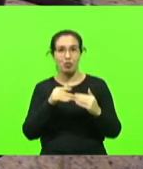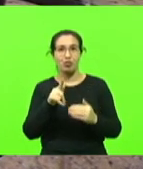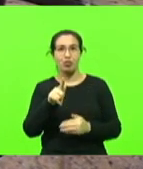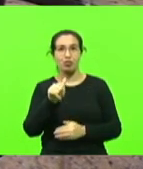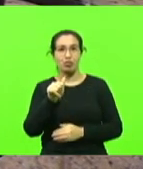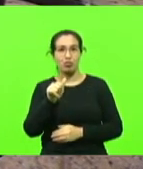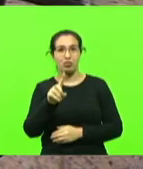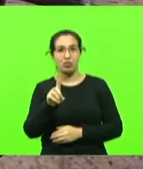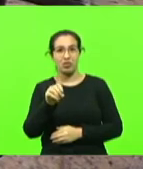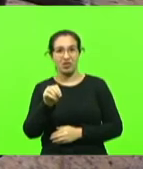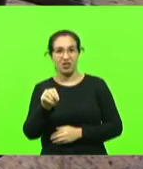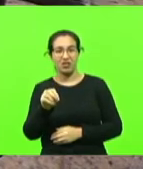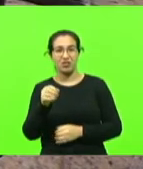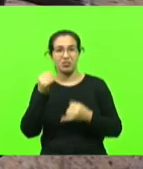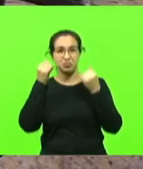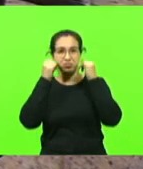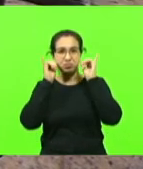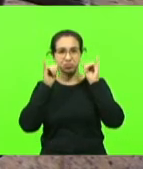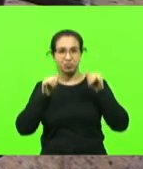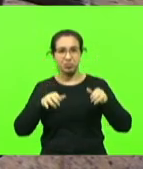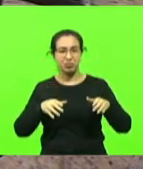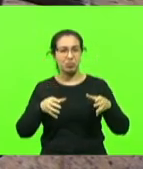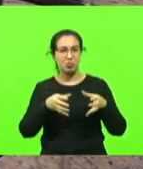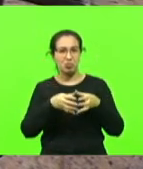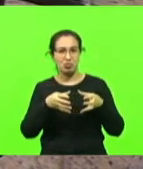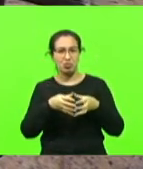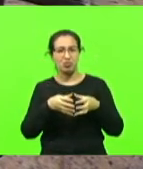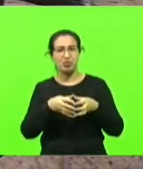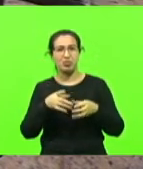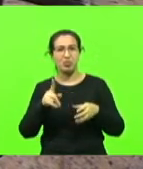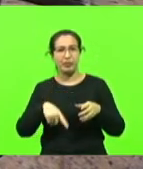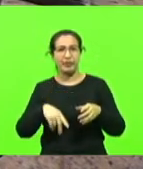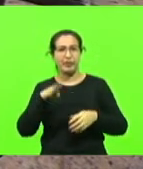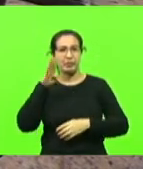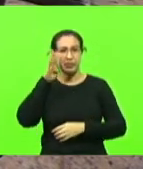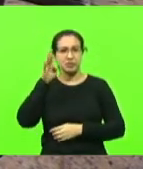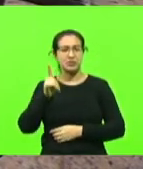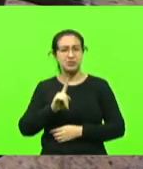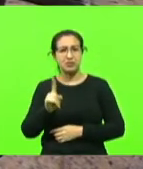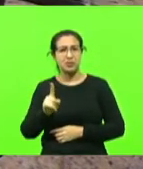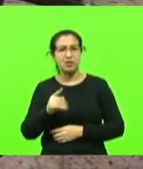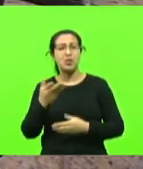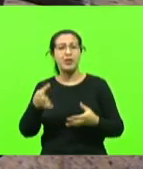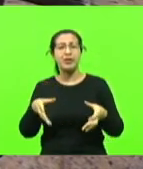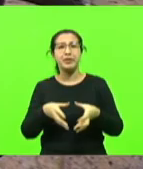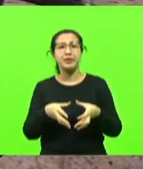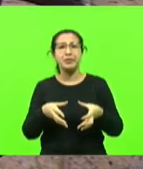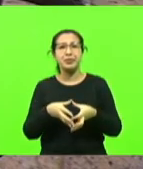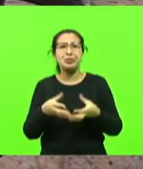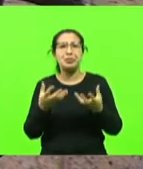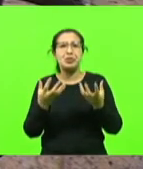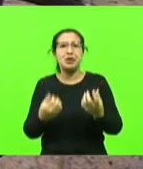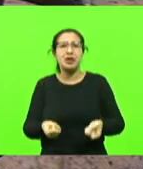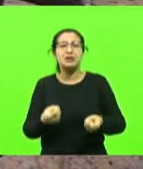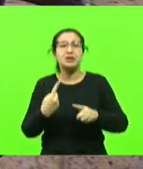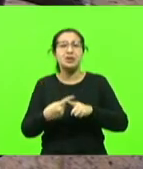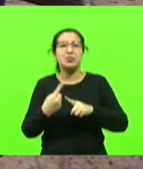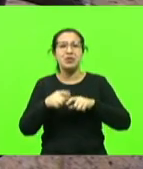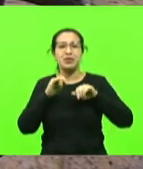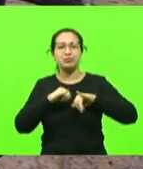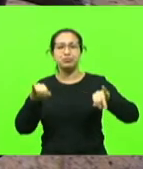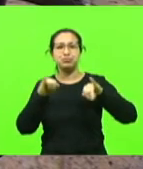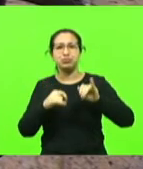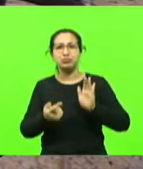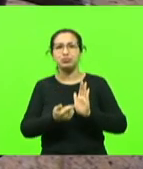gado não é quem está com o presidente Bolsonaro, gado são as pessoas que pela grande mídia vão fazer aquilo que não estão com vontade de